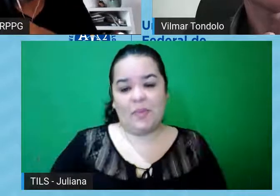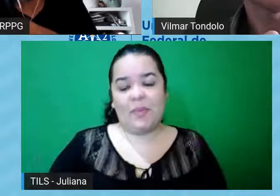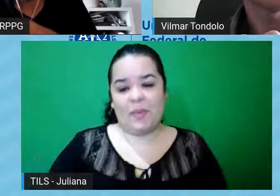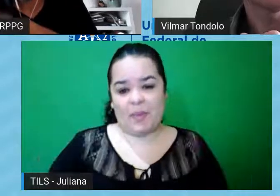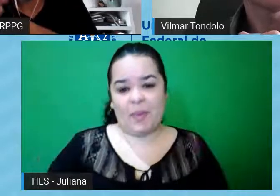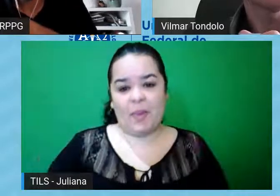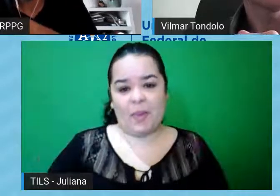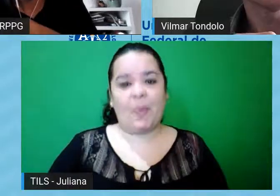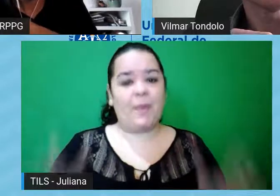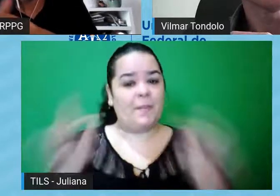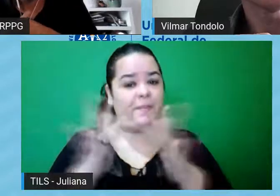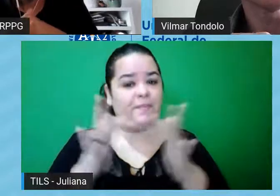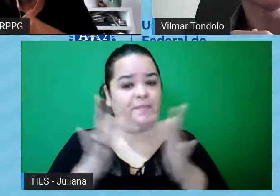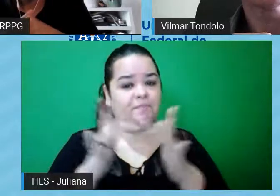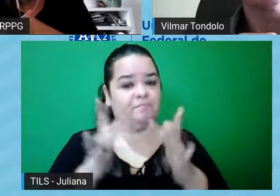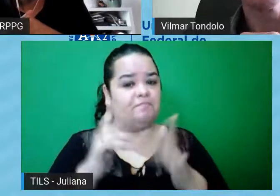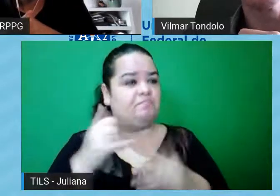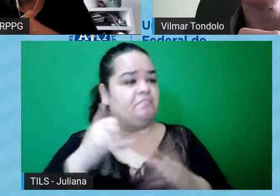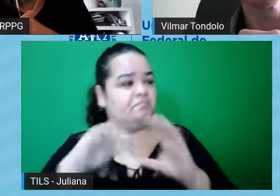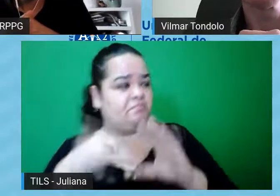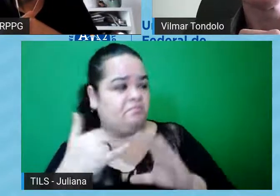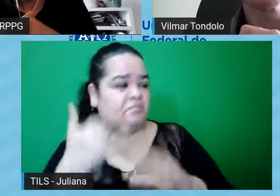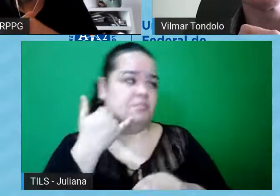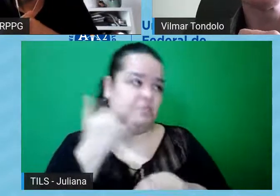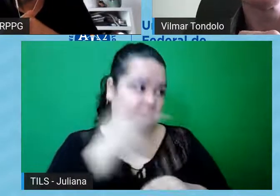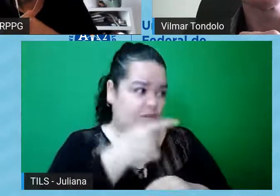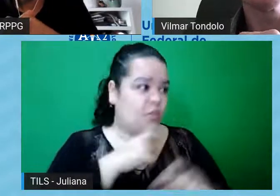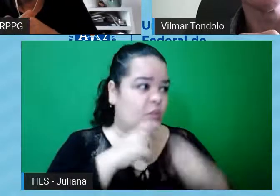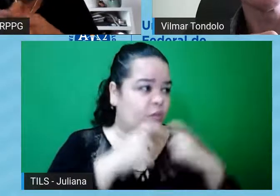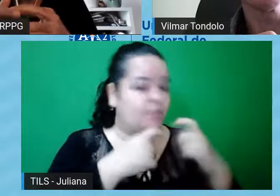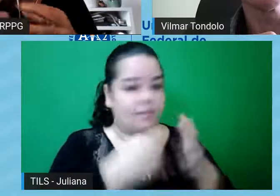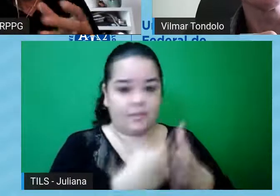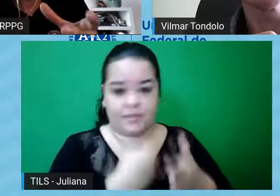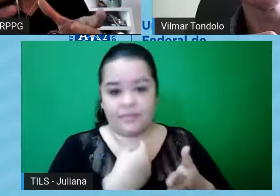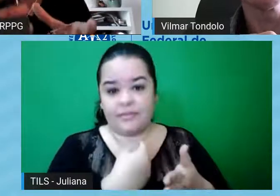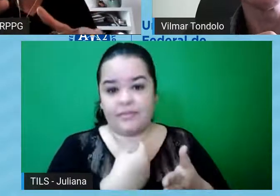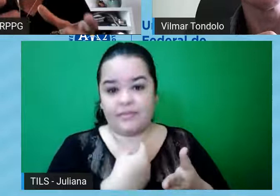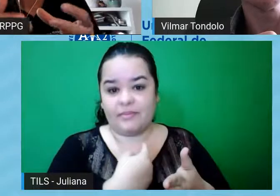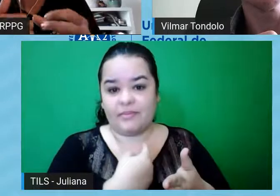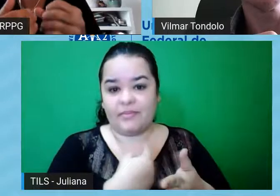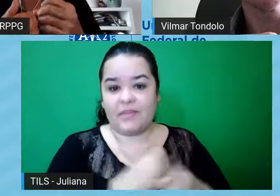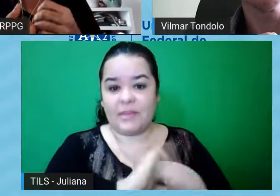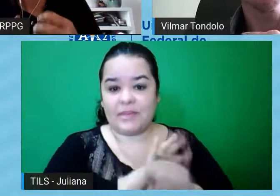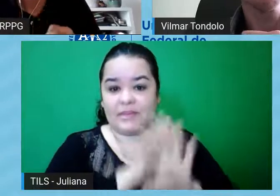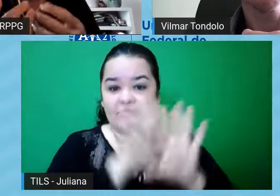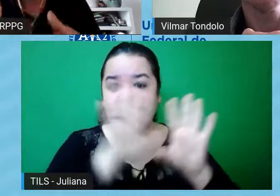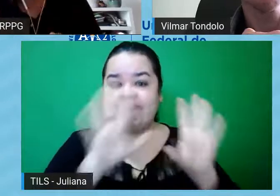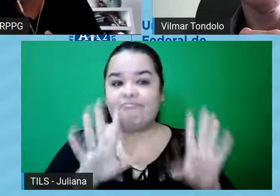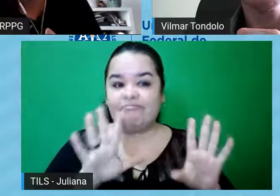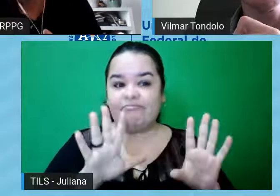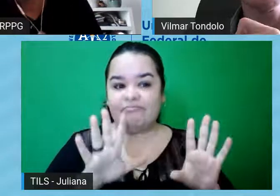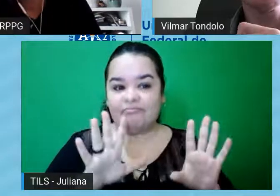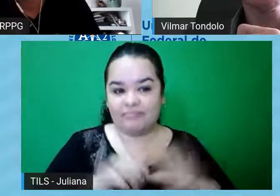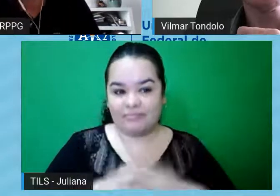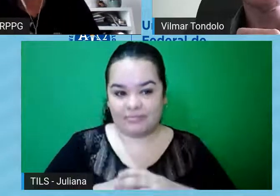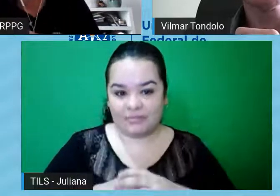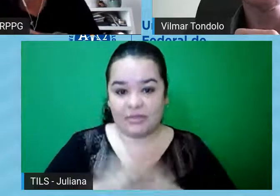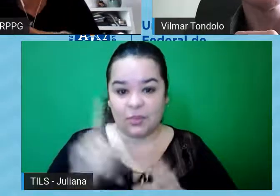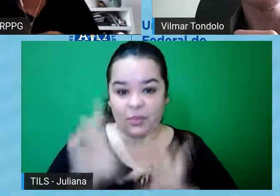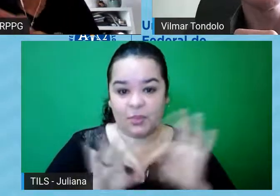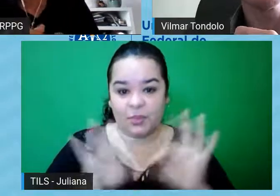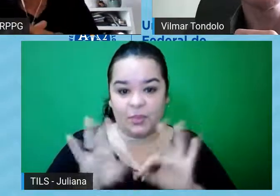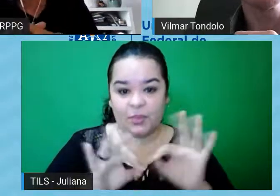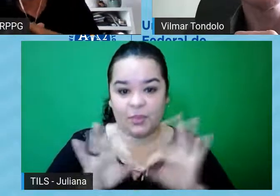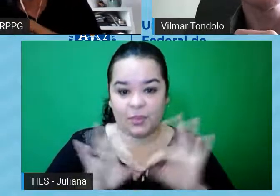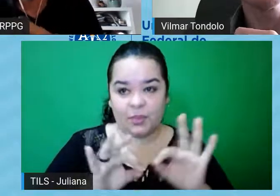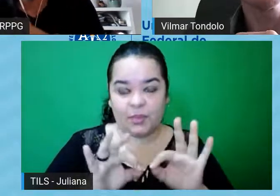deixar um contato caso tenha alguma dúvida, né, então, basicamente, tem que estar dentro do projeto, né, e aí